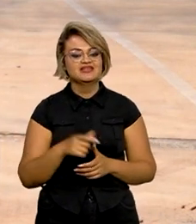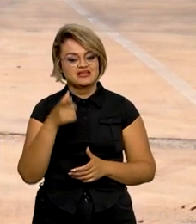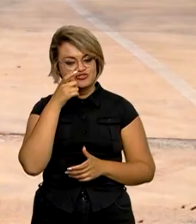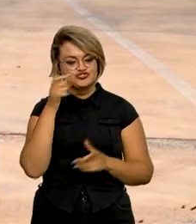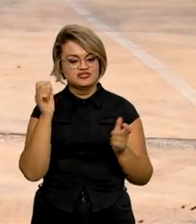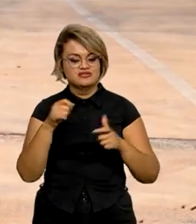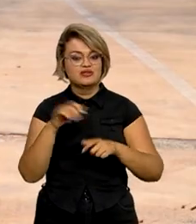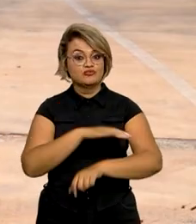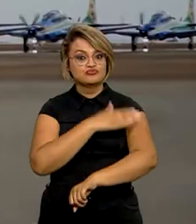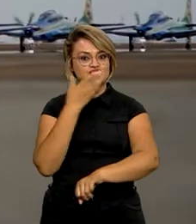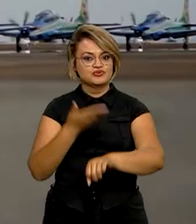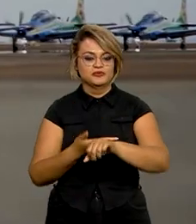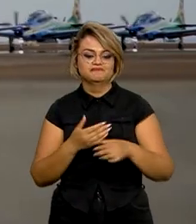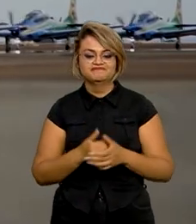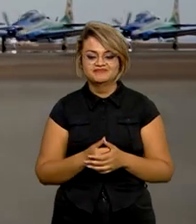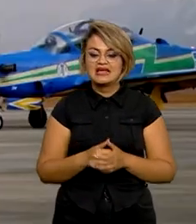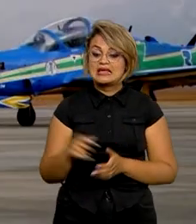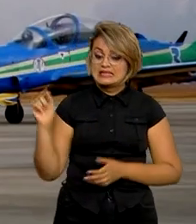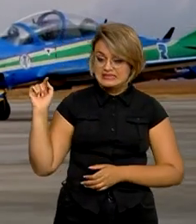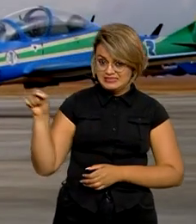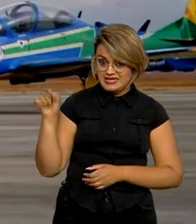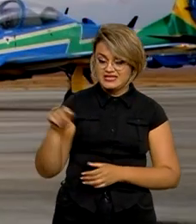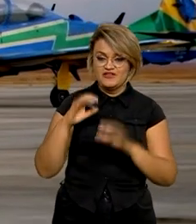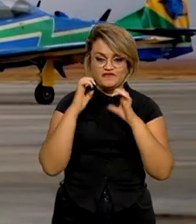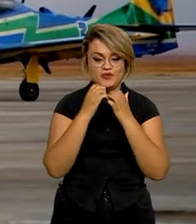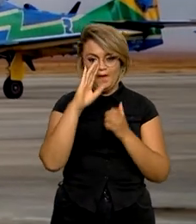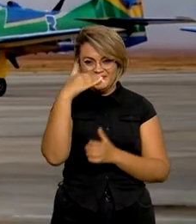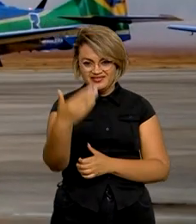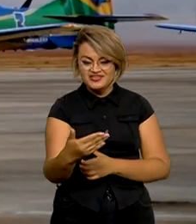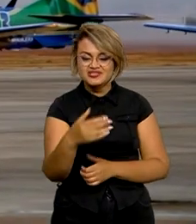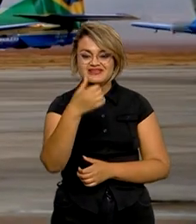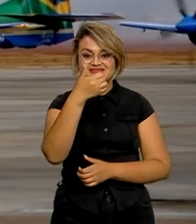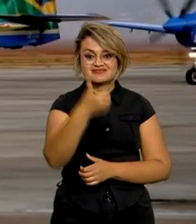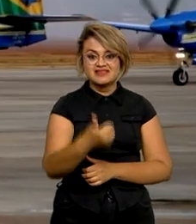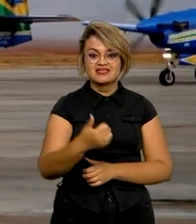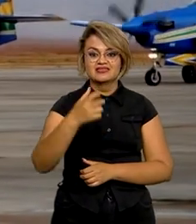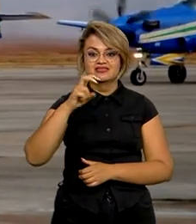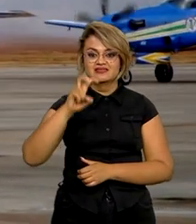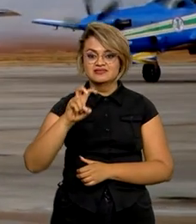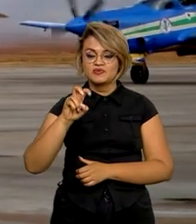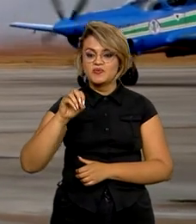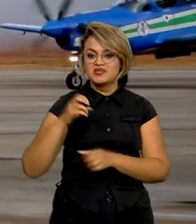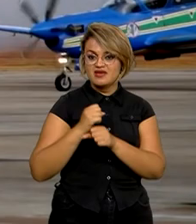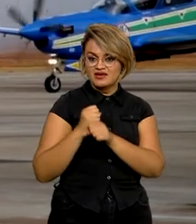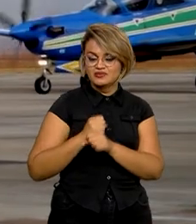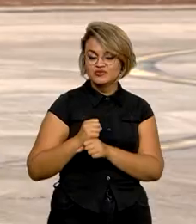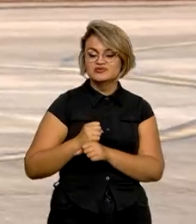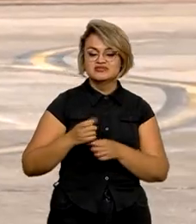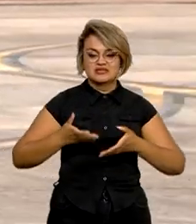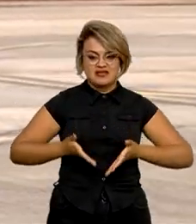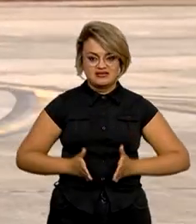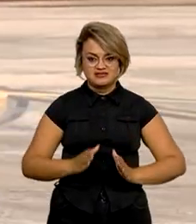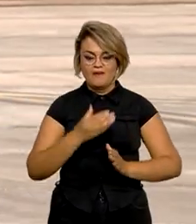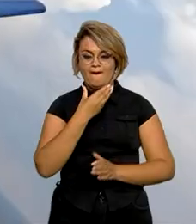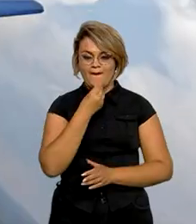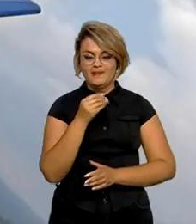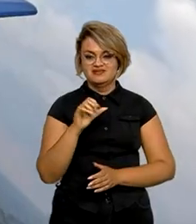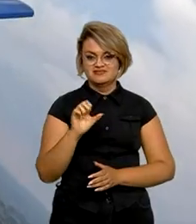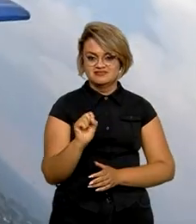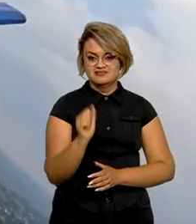durante um dia inteiro. E este ano o evento homenageia os 150 anos de nascimento de Alberto Santos Dumont,